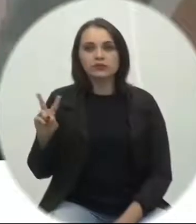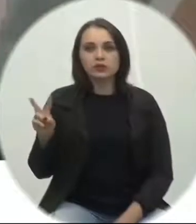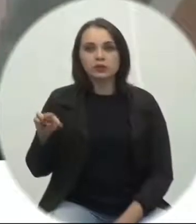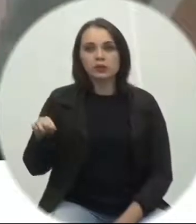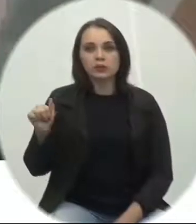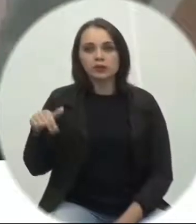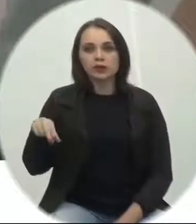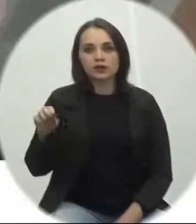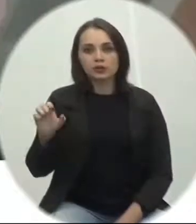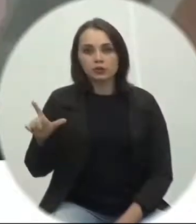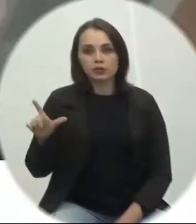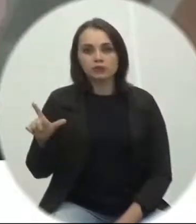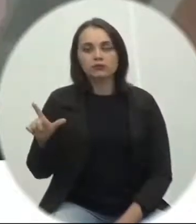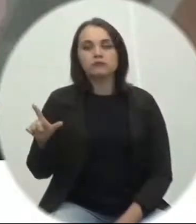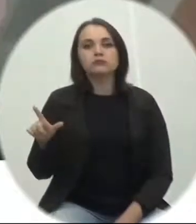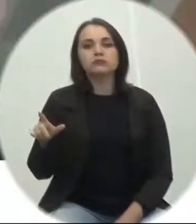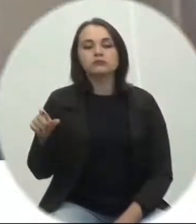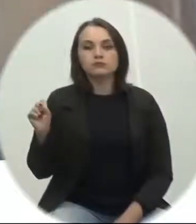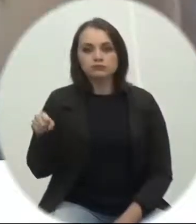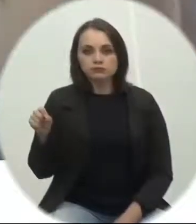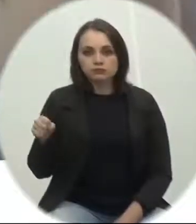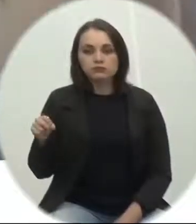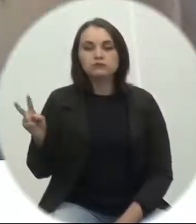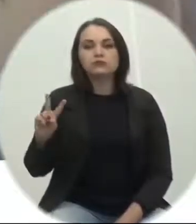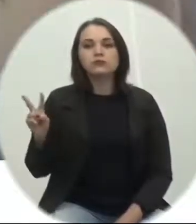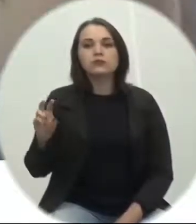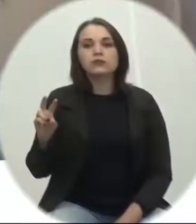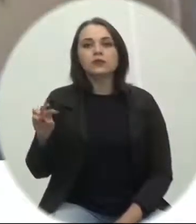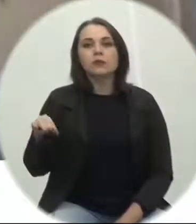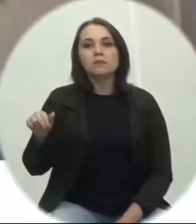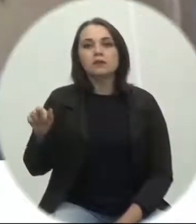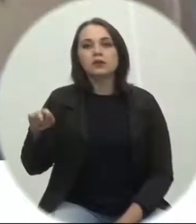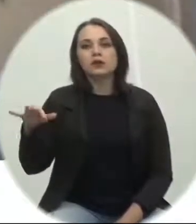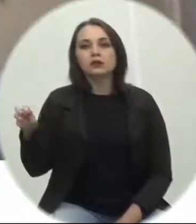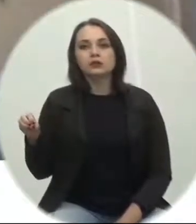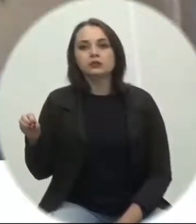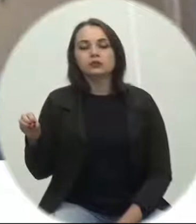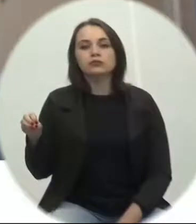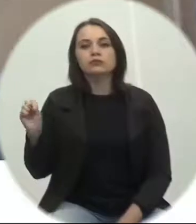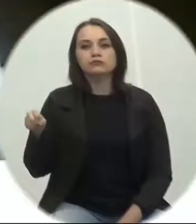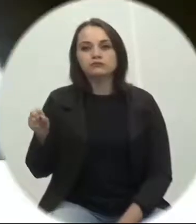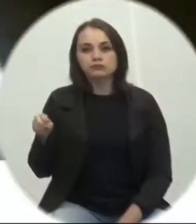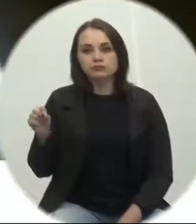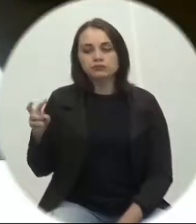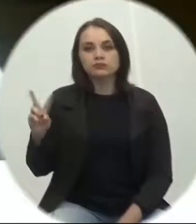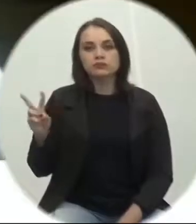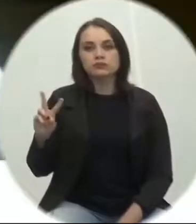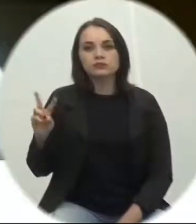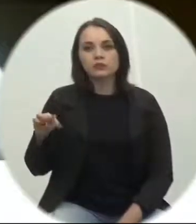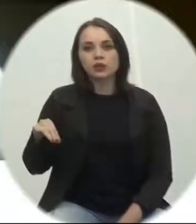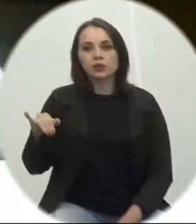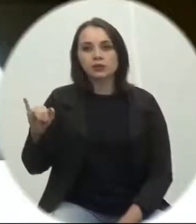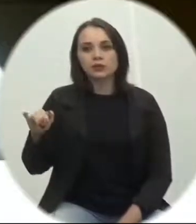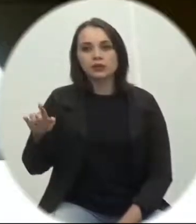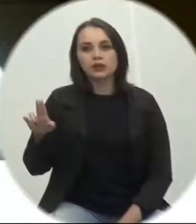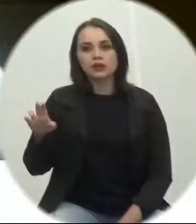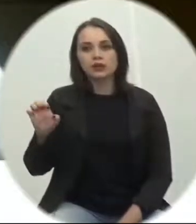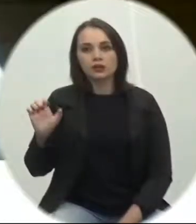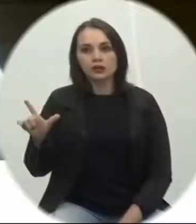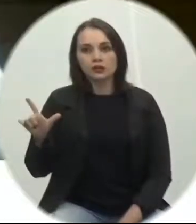Manuel Rosencki. Favorável. A favor, vereador Márcio Darós. Favorável. A favor, vereador Miguel Pierini.